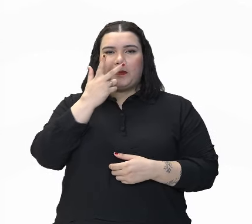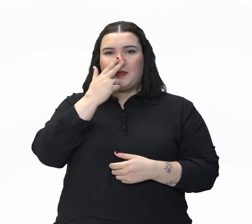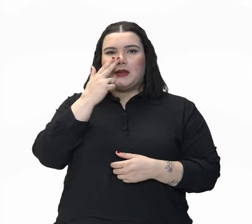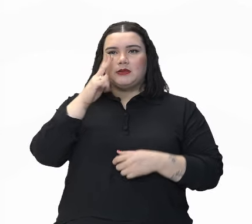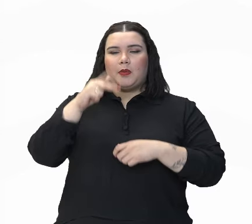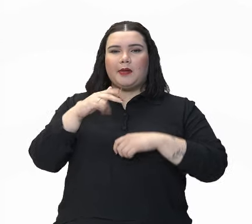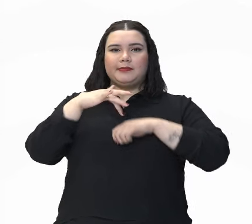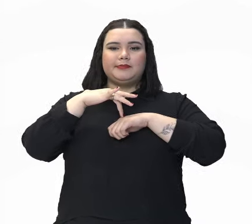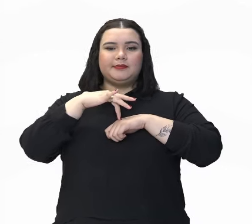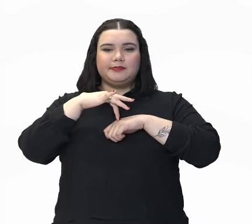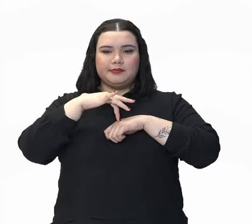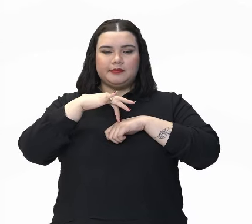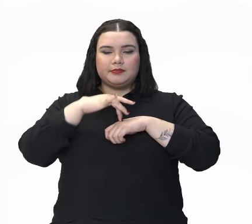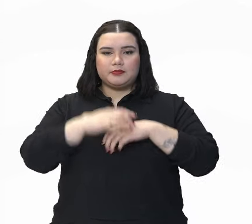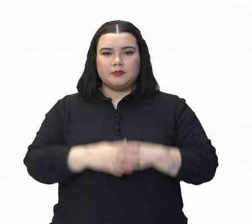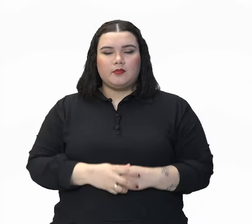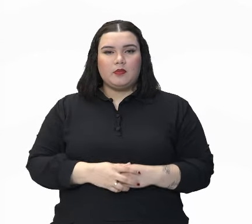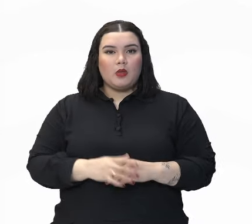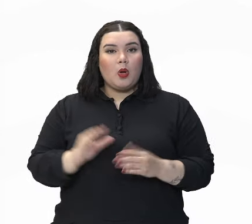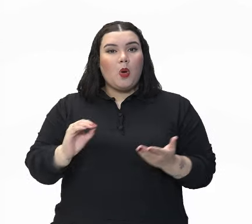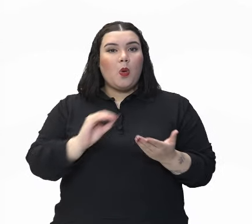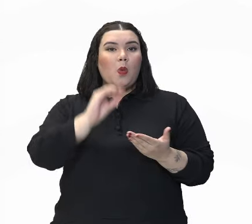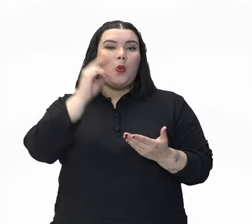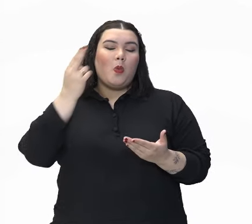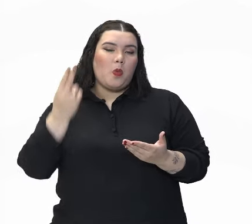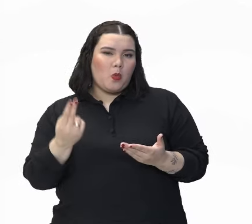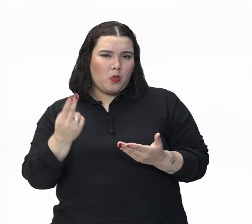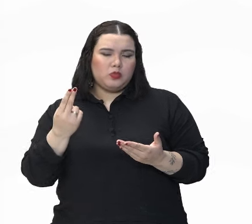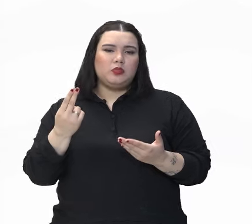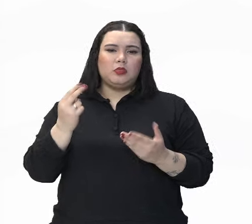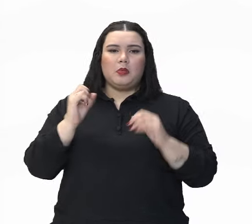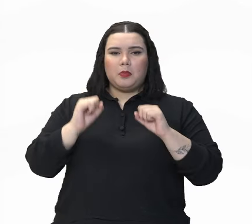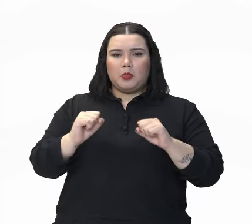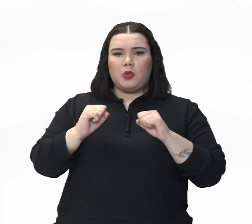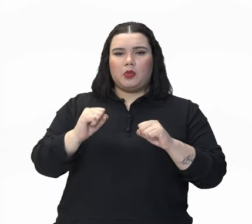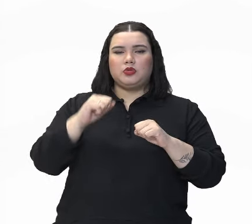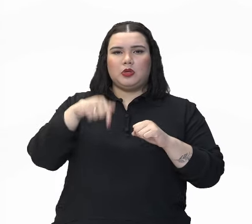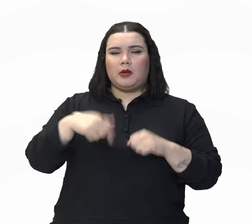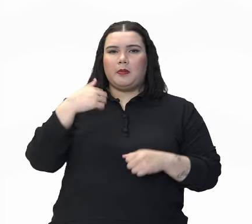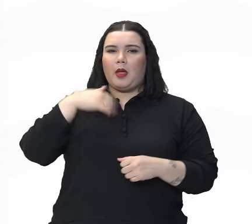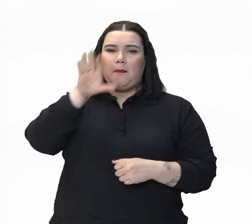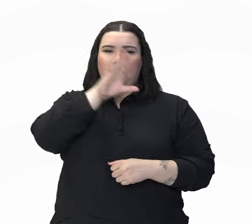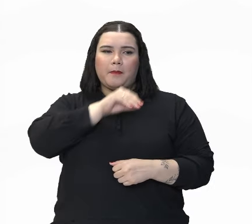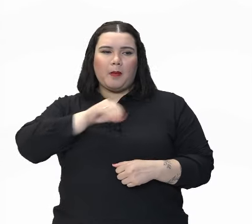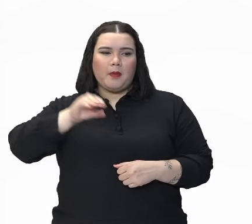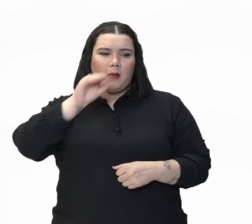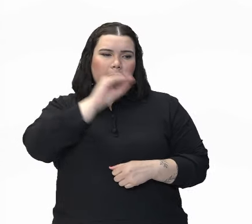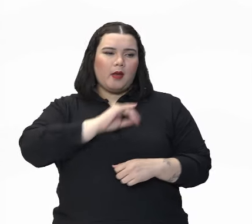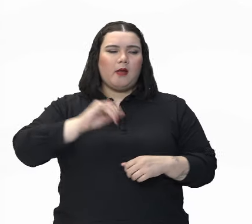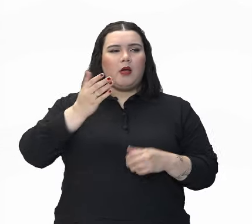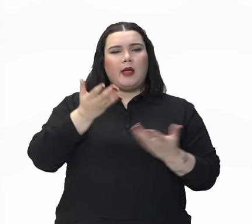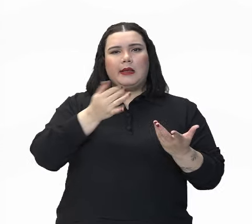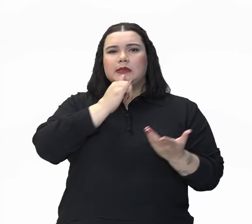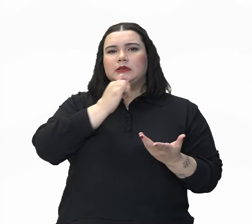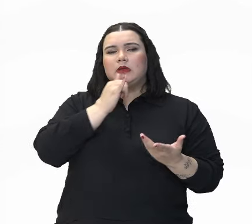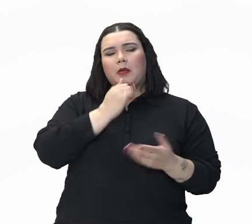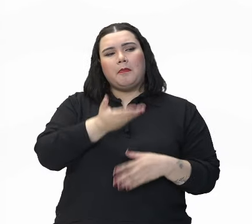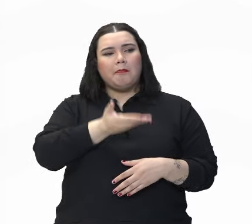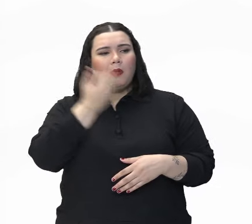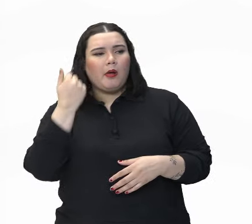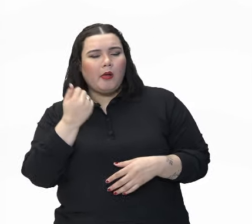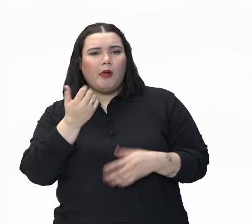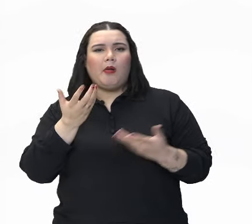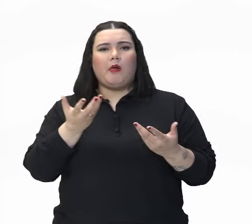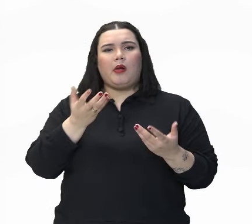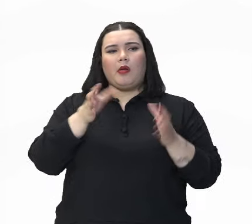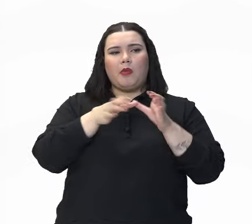Ou levar alguém a mudar de ideia, né? No seu discurso ali com seus amigos, você quer convencê